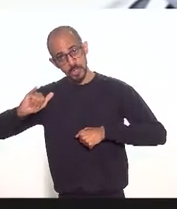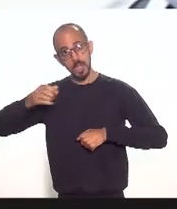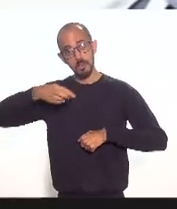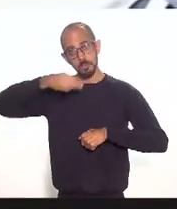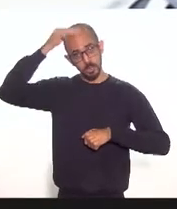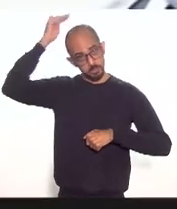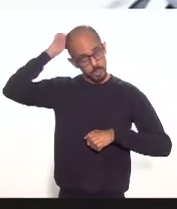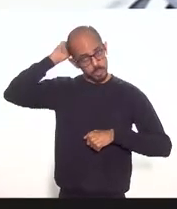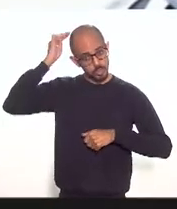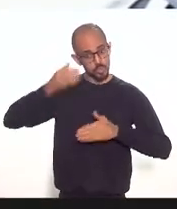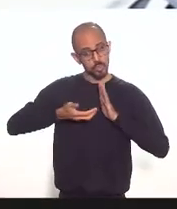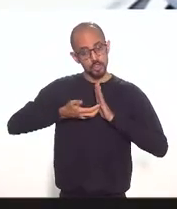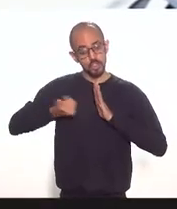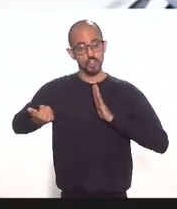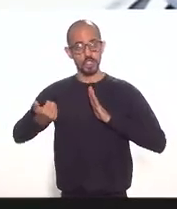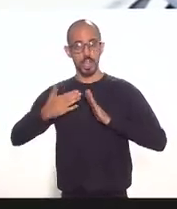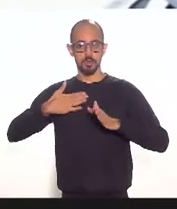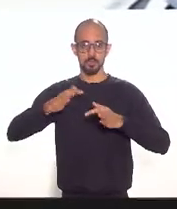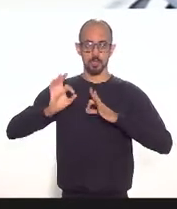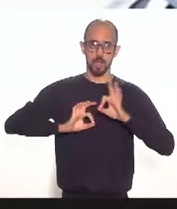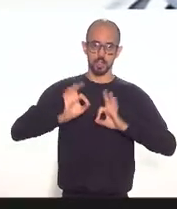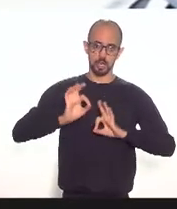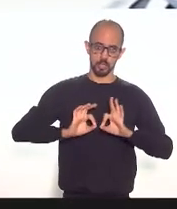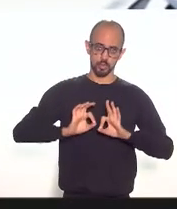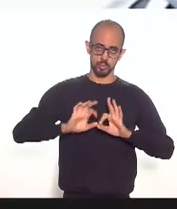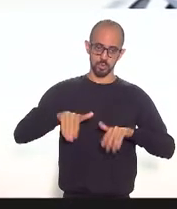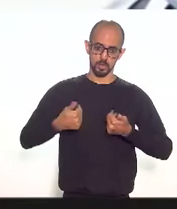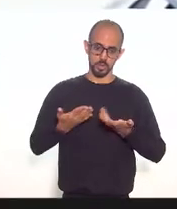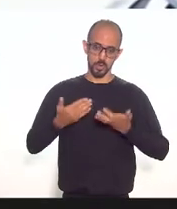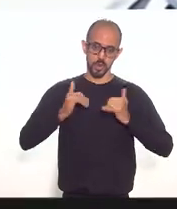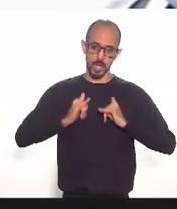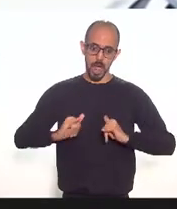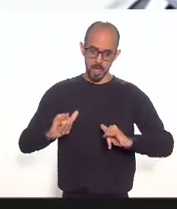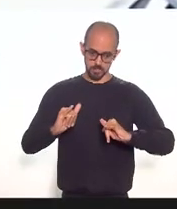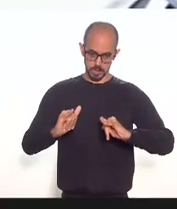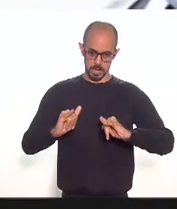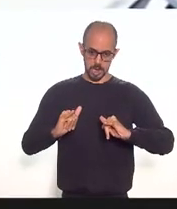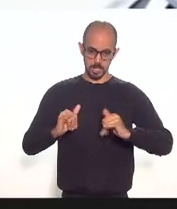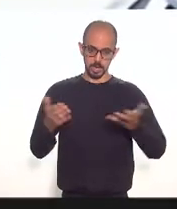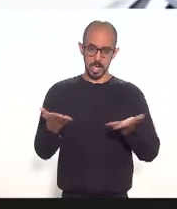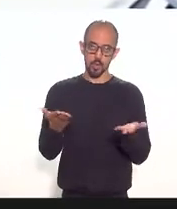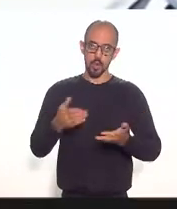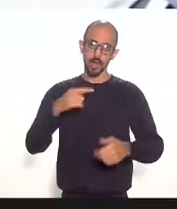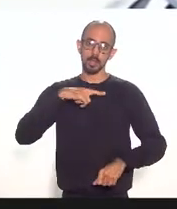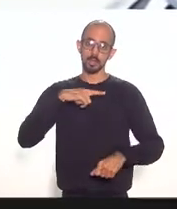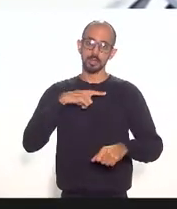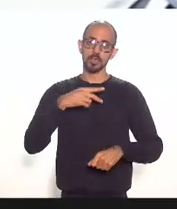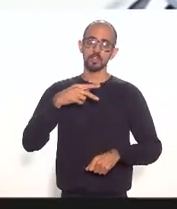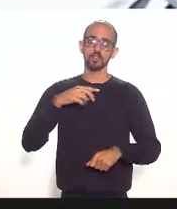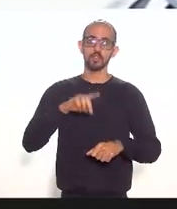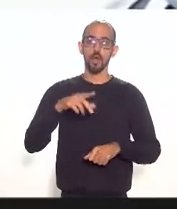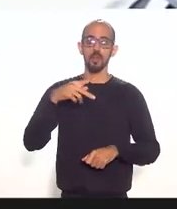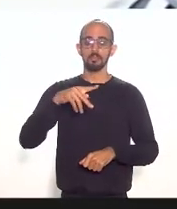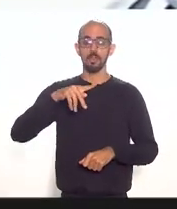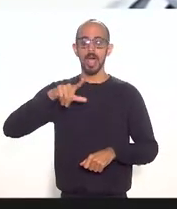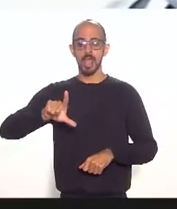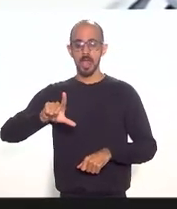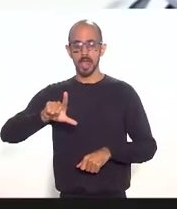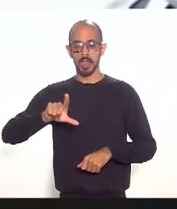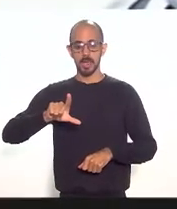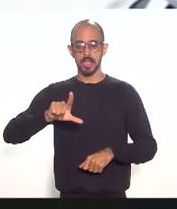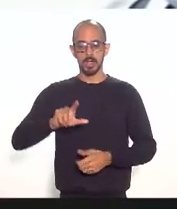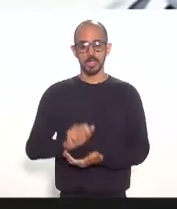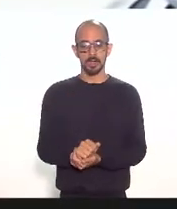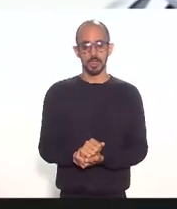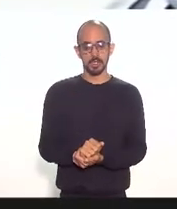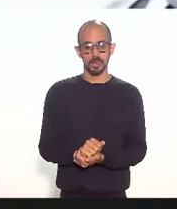meu projeto definitivamente. Então, quero dizer com isso que hoje só tem um projeto em pauta, deputado, dublê de